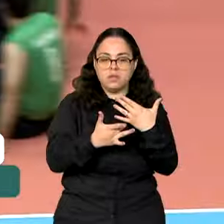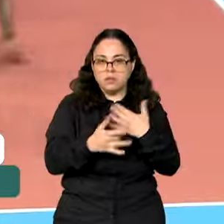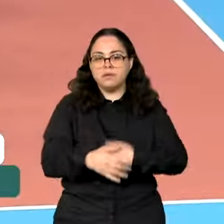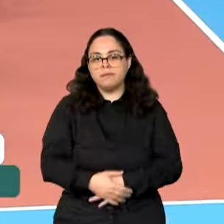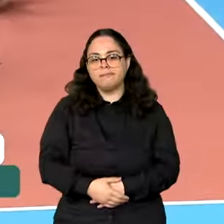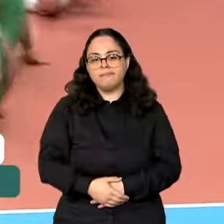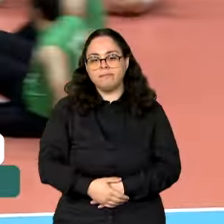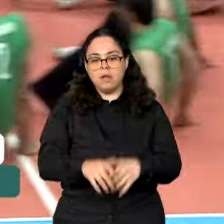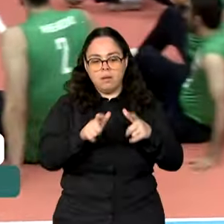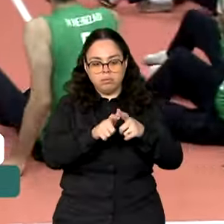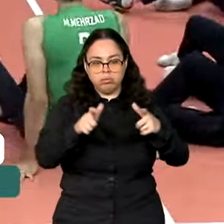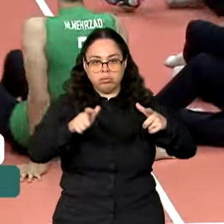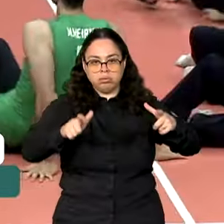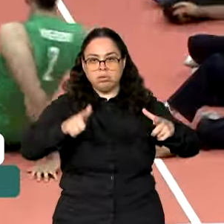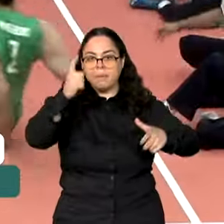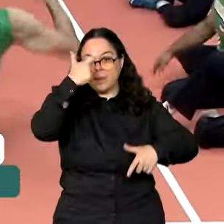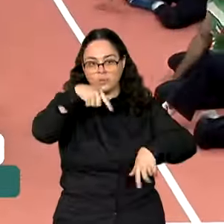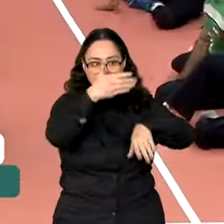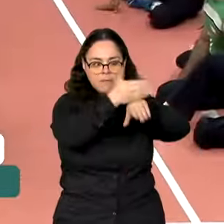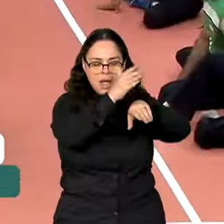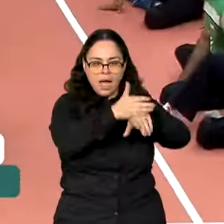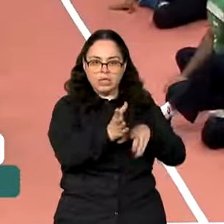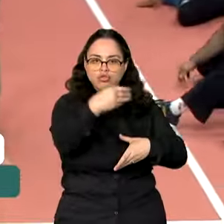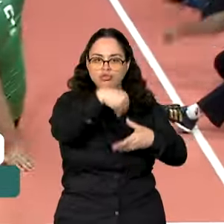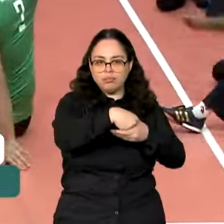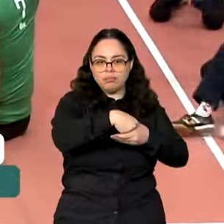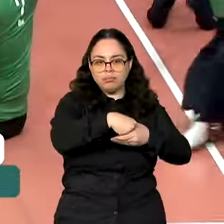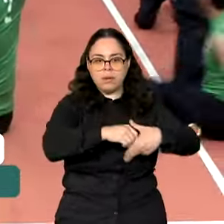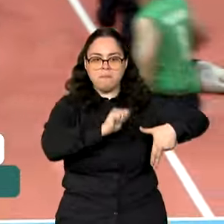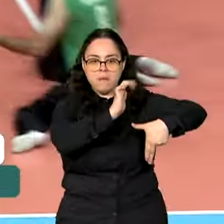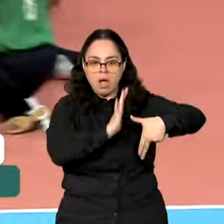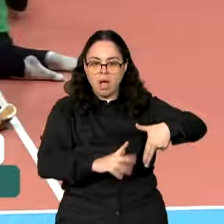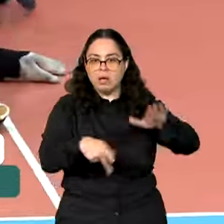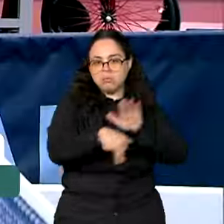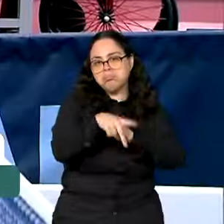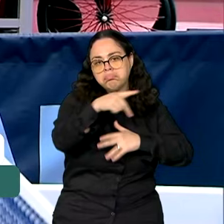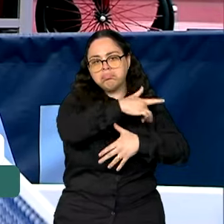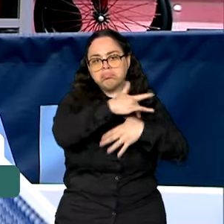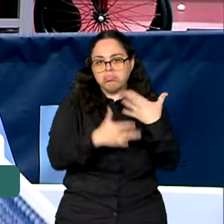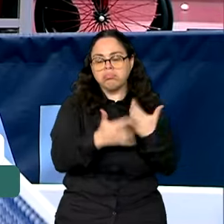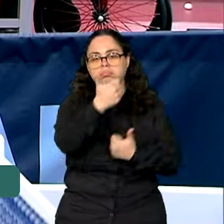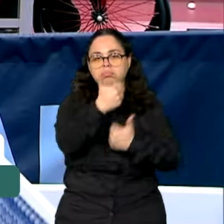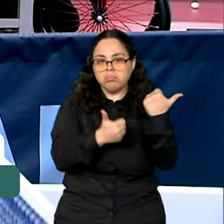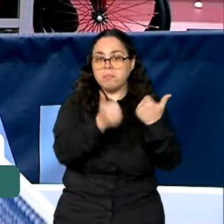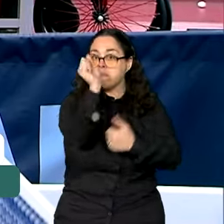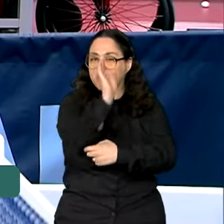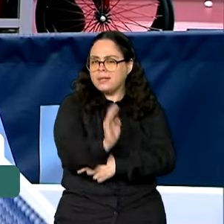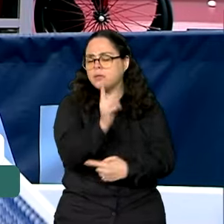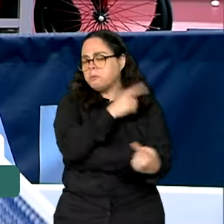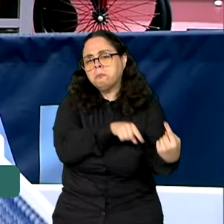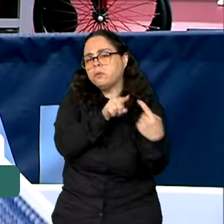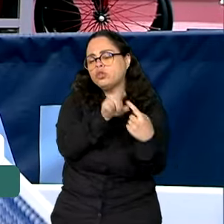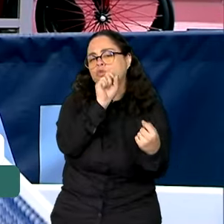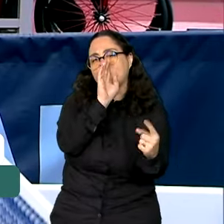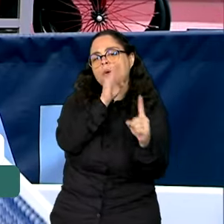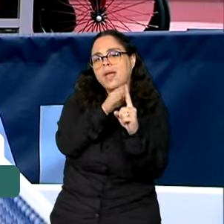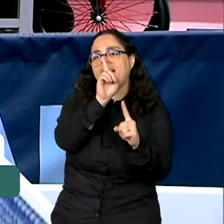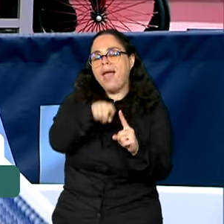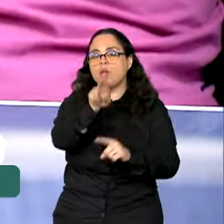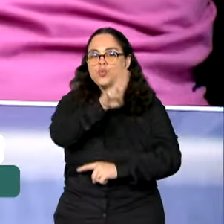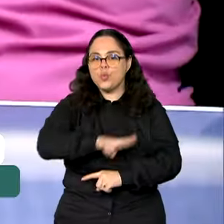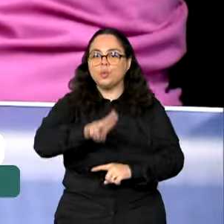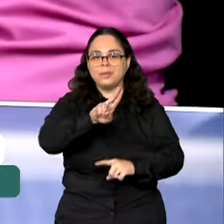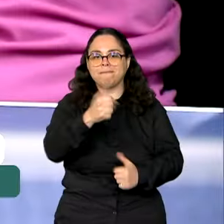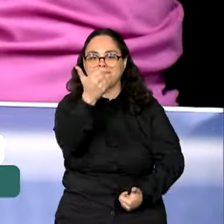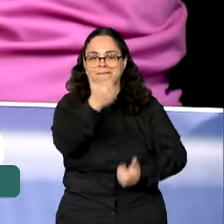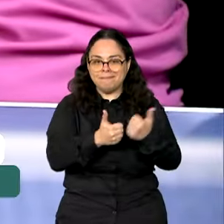Além de ampliar o número de praticantes do paradesporto no Brasil, a meta principal é utilizar o esporte